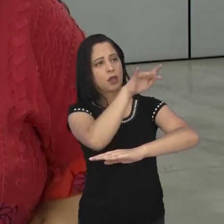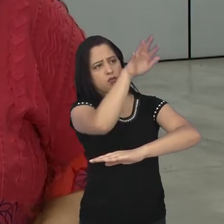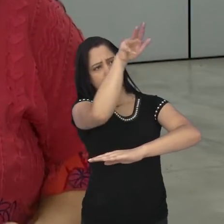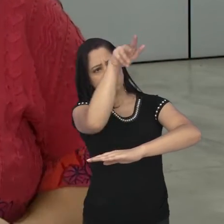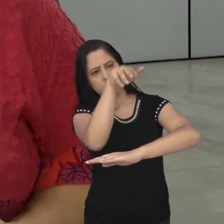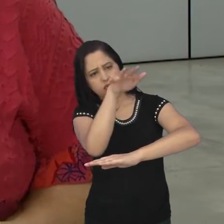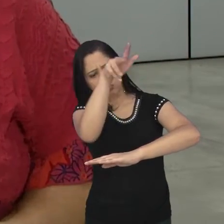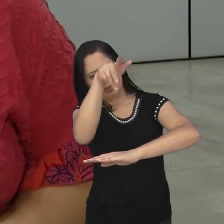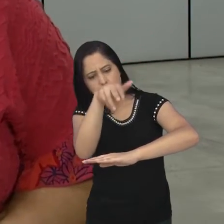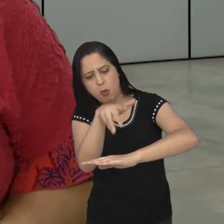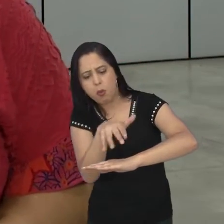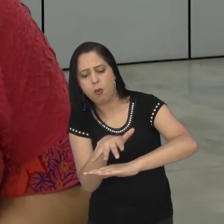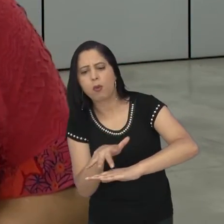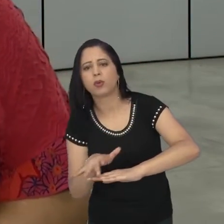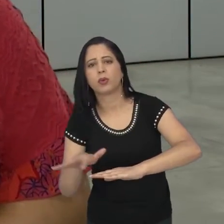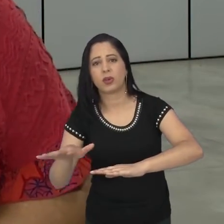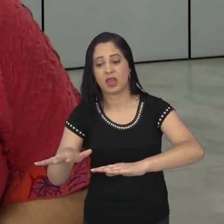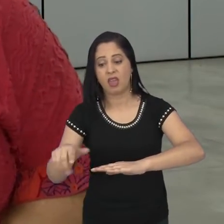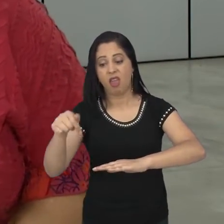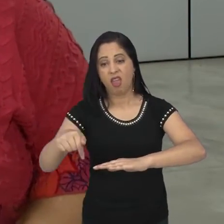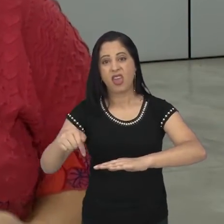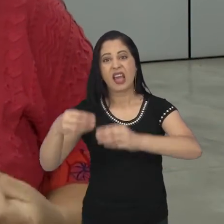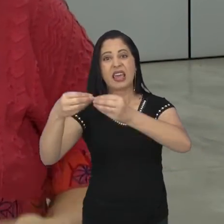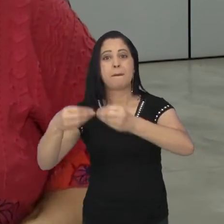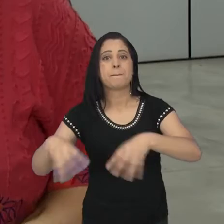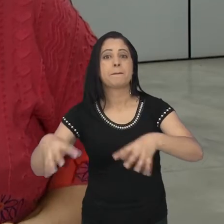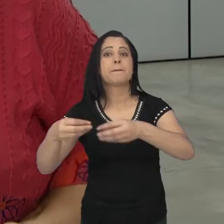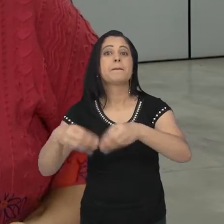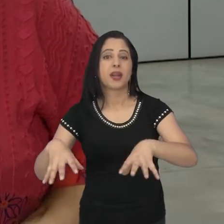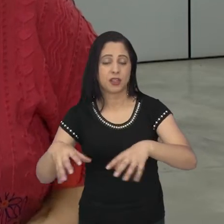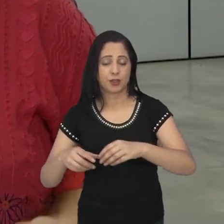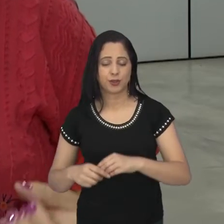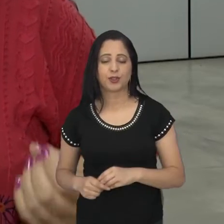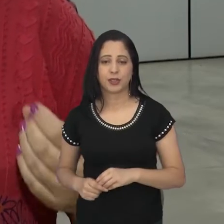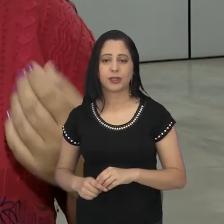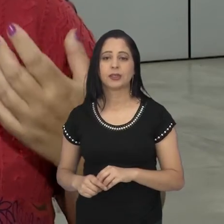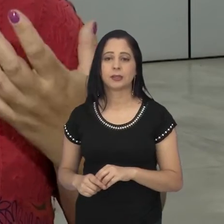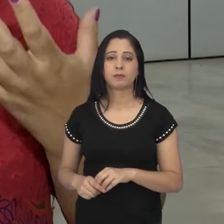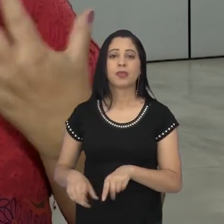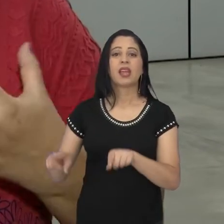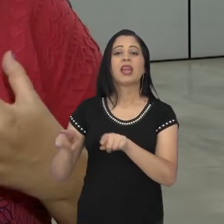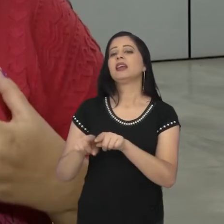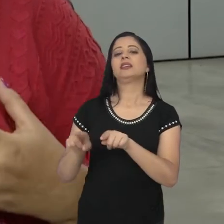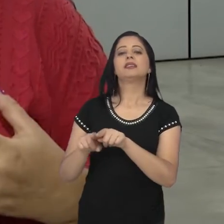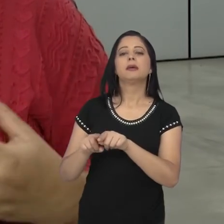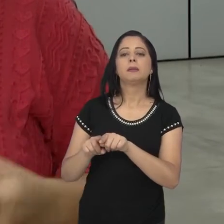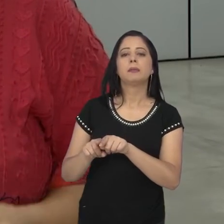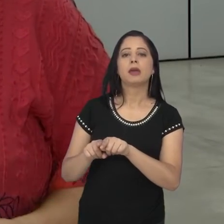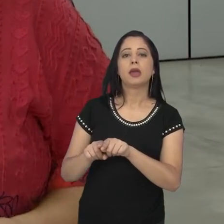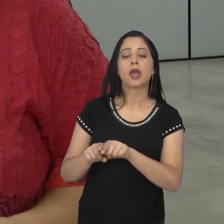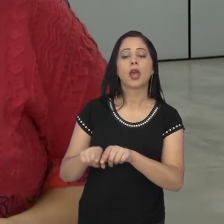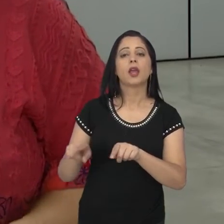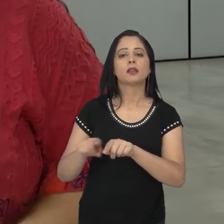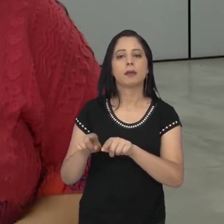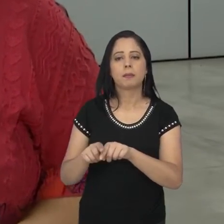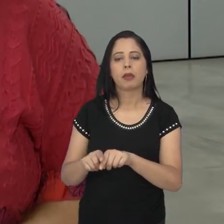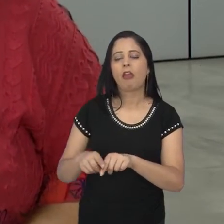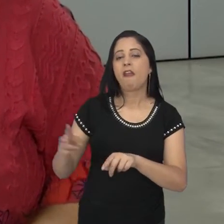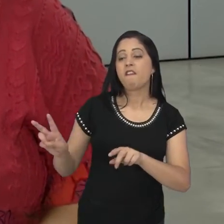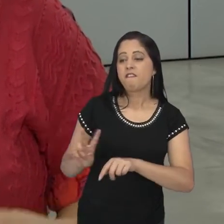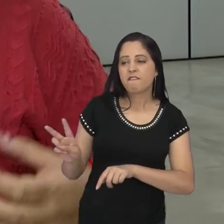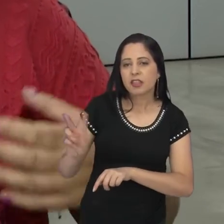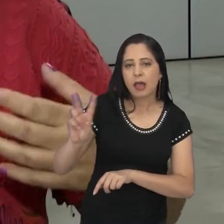tem a formação dessa água, e o solo é importante para isso e também na sua capacidade